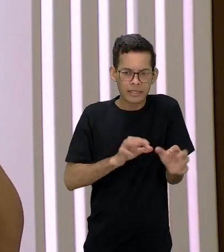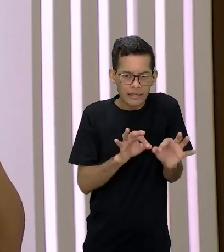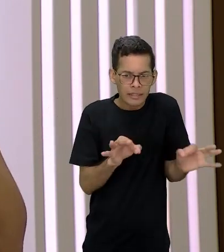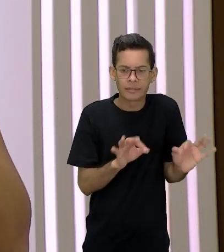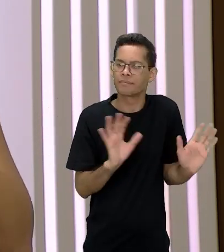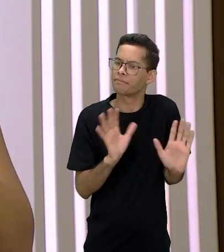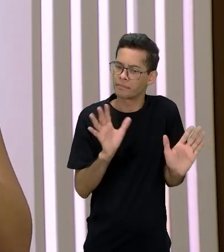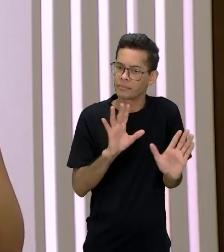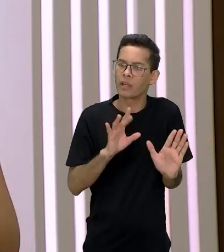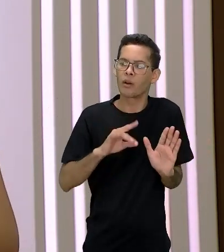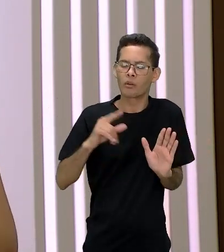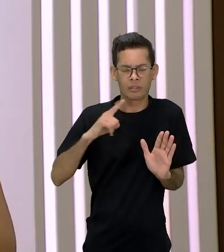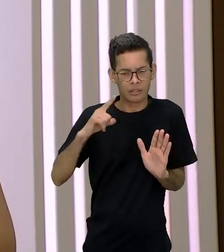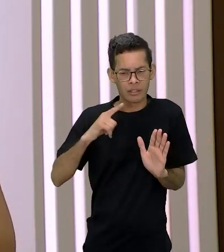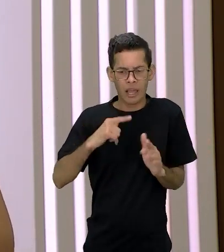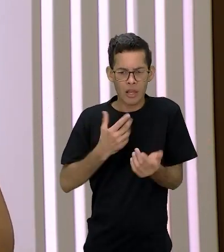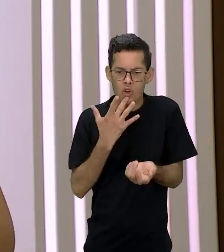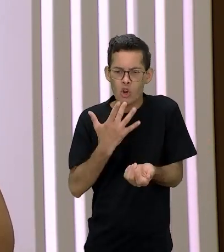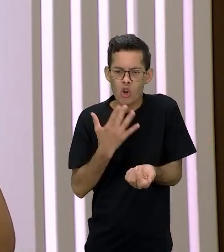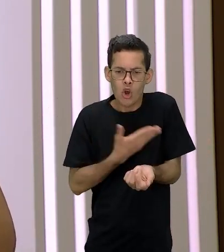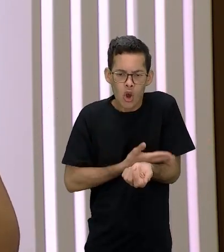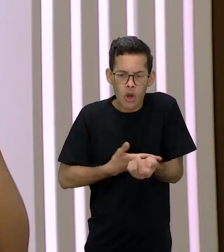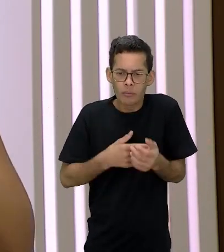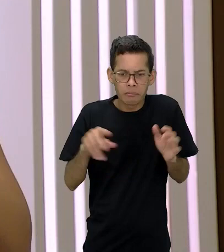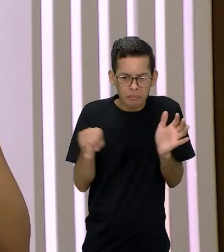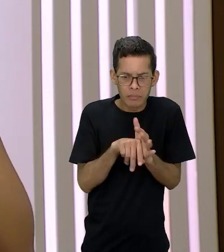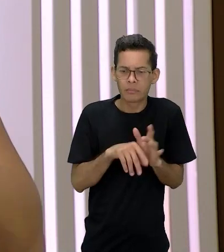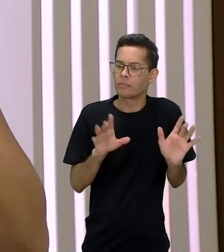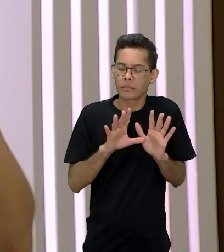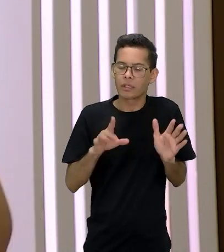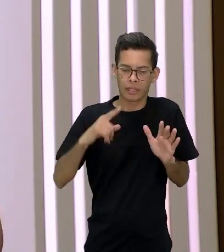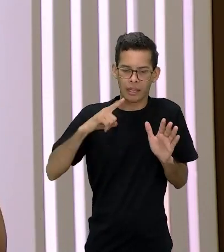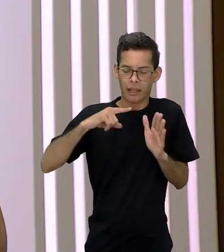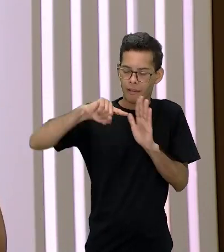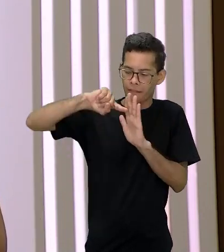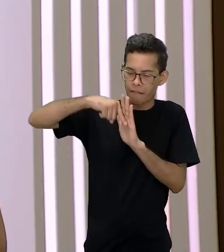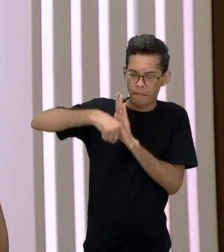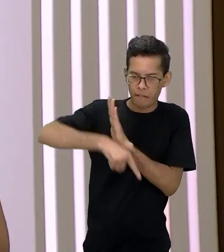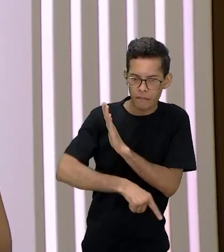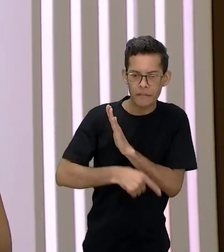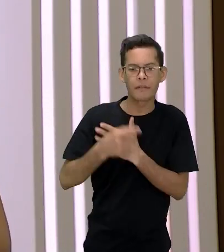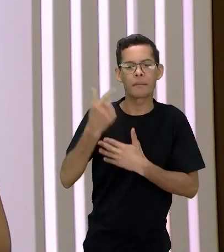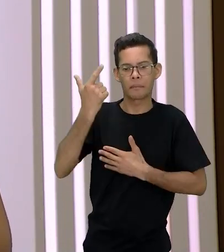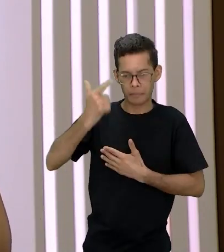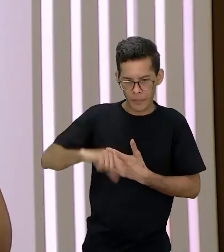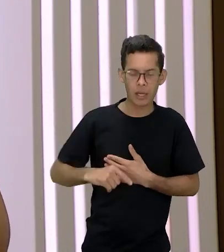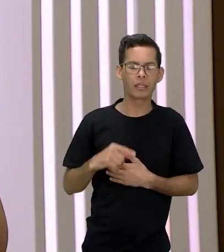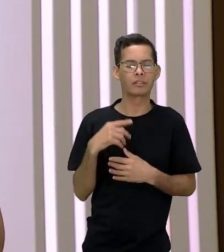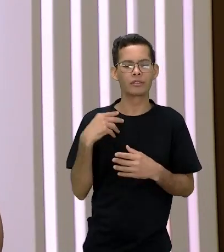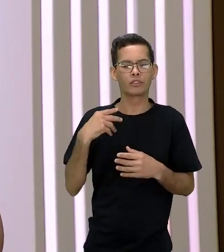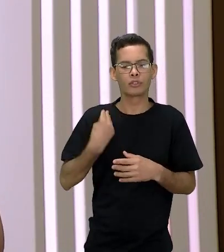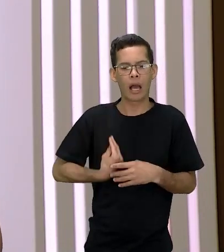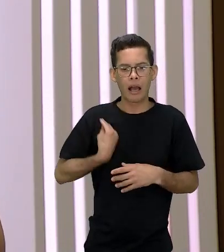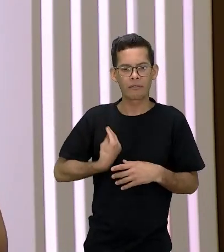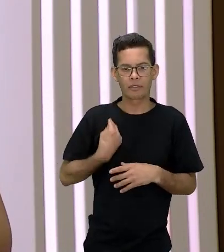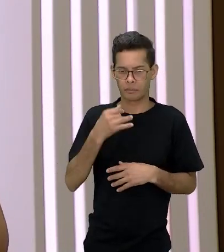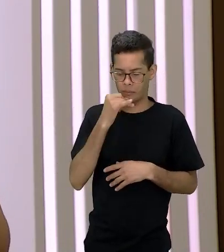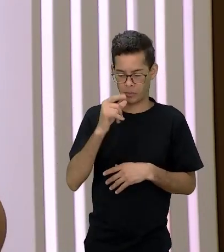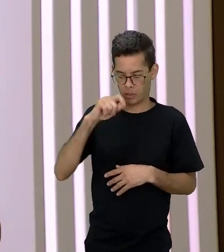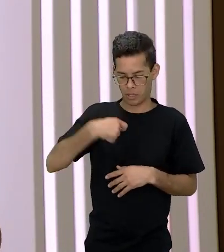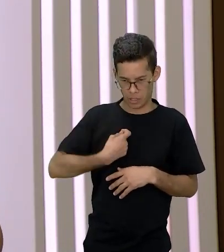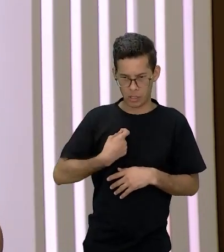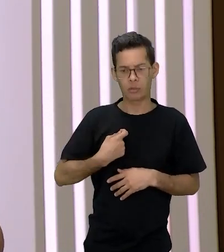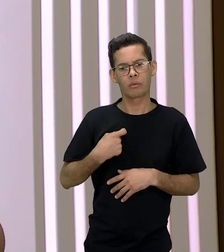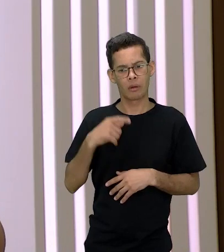do fenótipo, da cor retinta. Mas, sim, os elementos que nós vivenciamos na nossa vida. Então, por exemplo, eu me identifico,